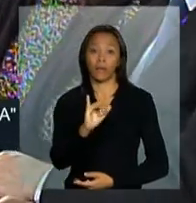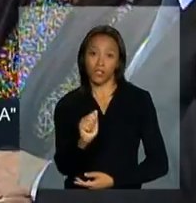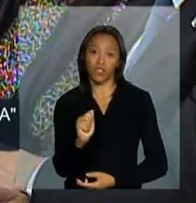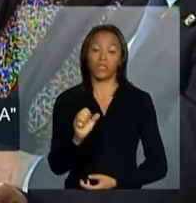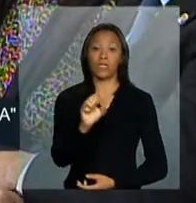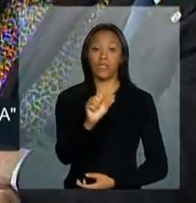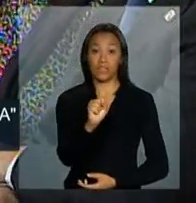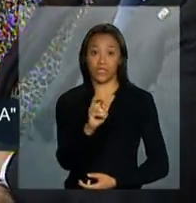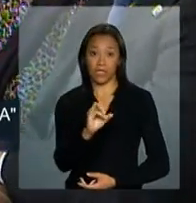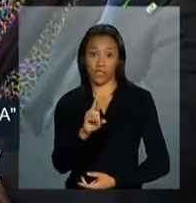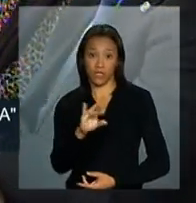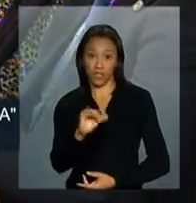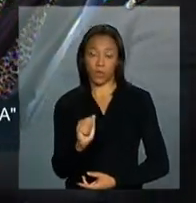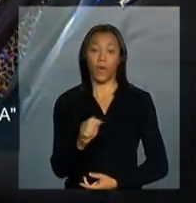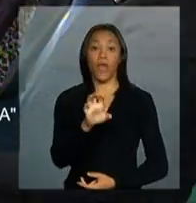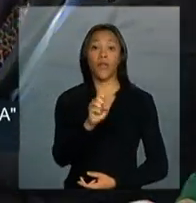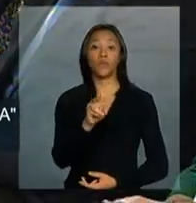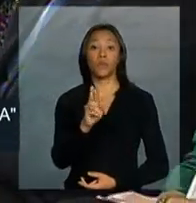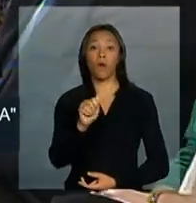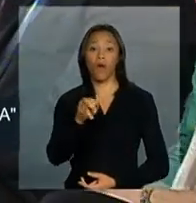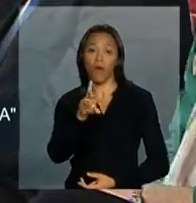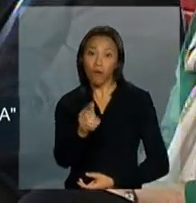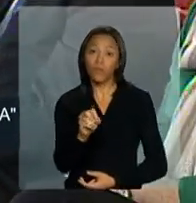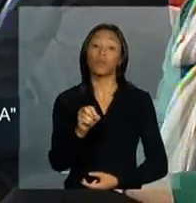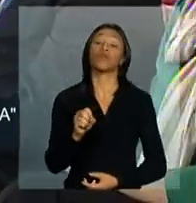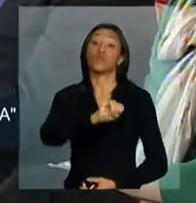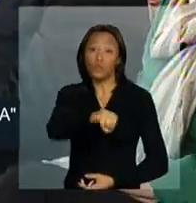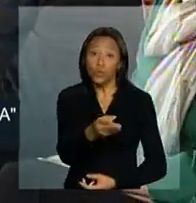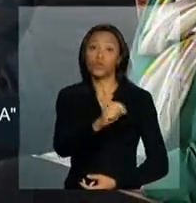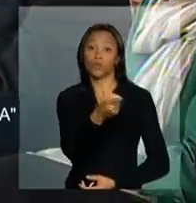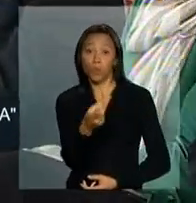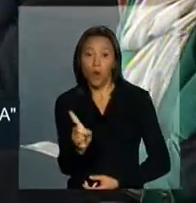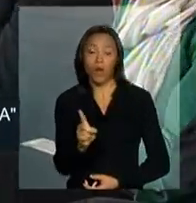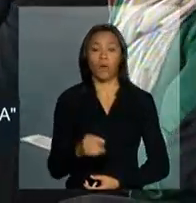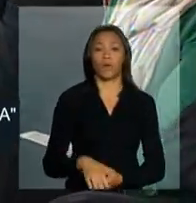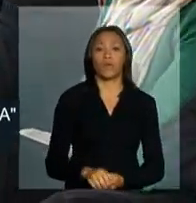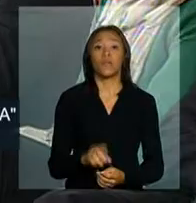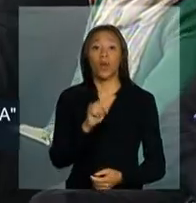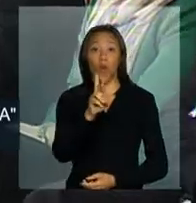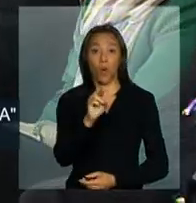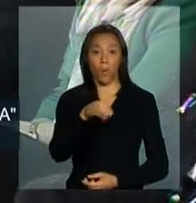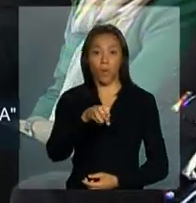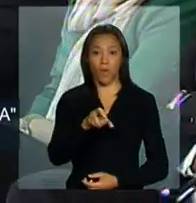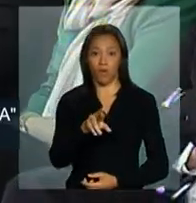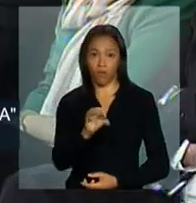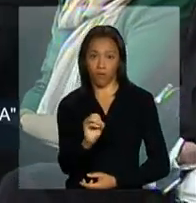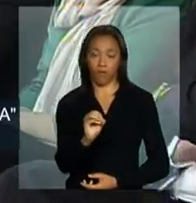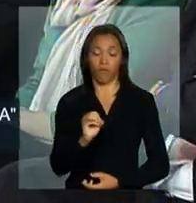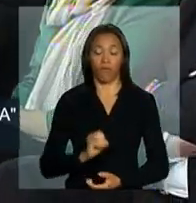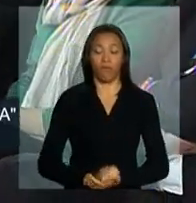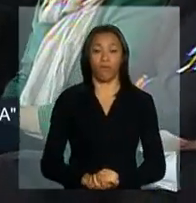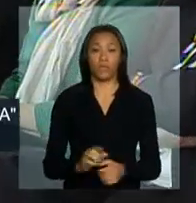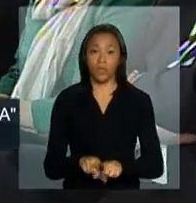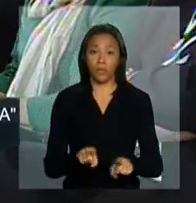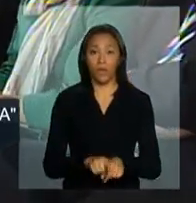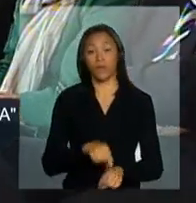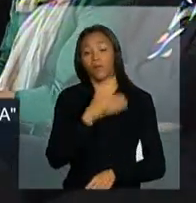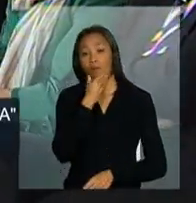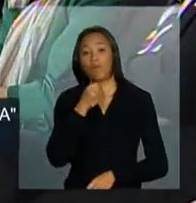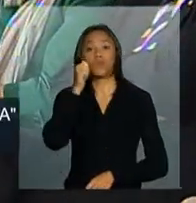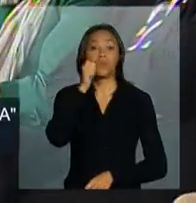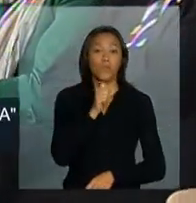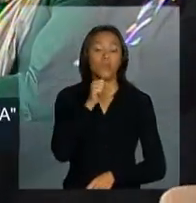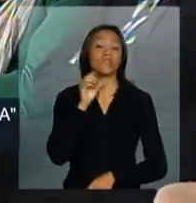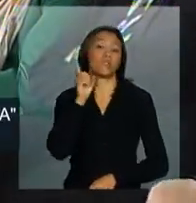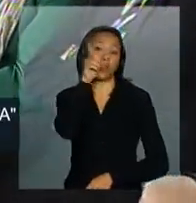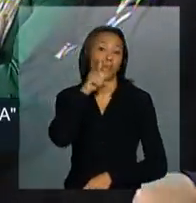Ciro Nogueira, Eduardo Suplicy, João Ribeiro, Lindbergh Farias e Romero Jucá. As senhoras e os senhores